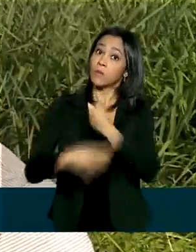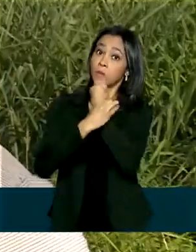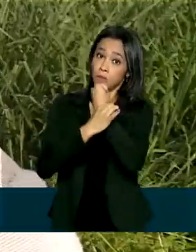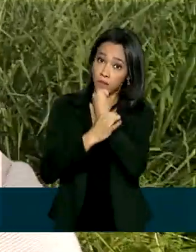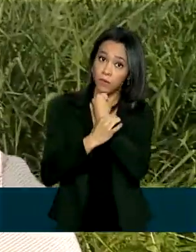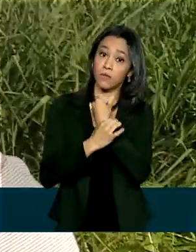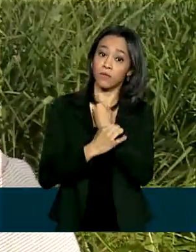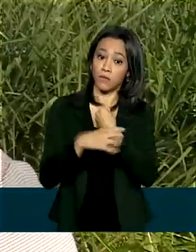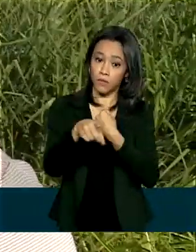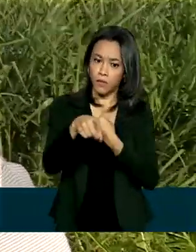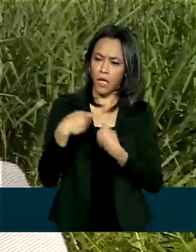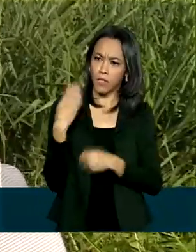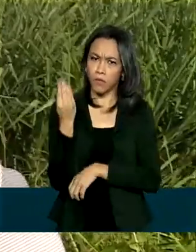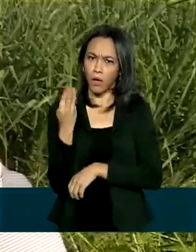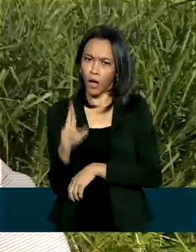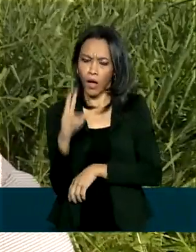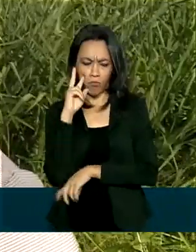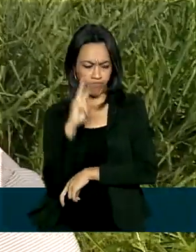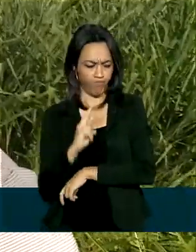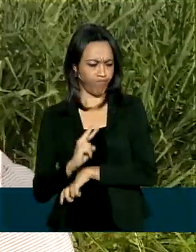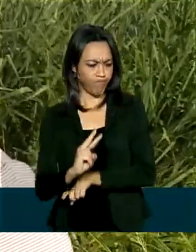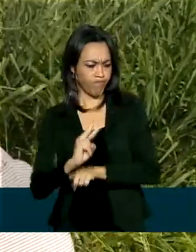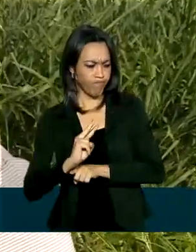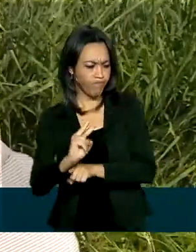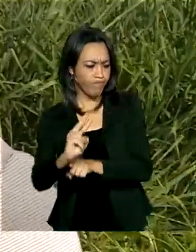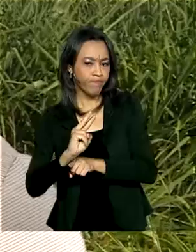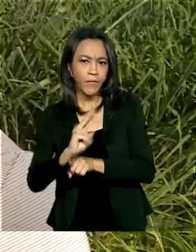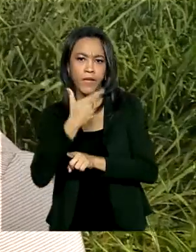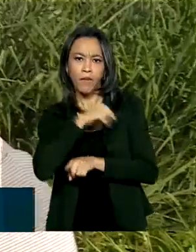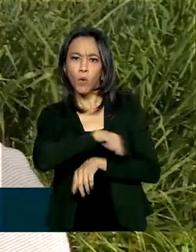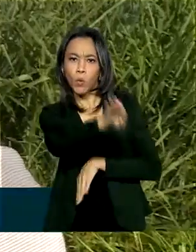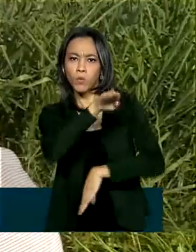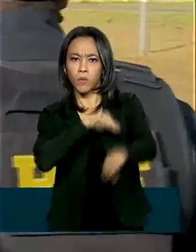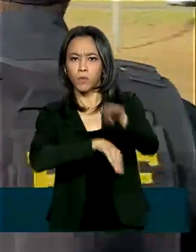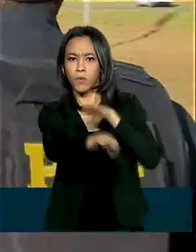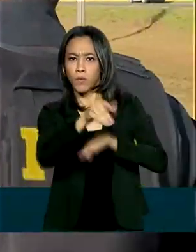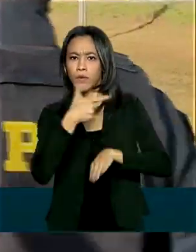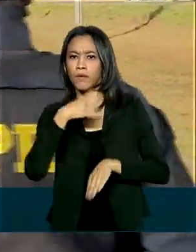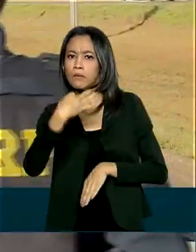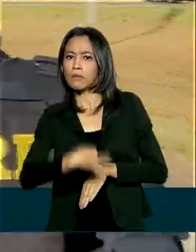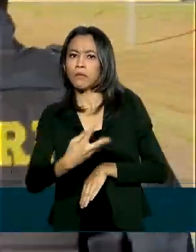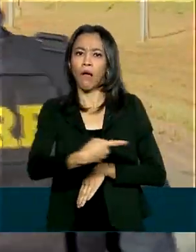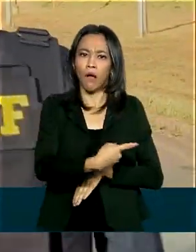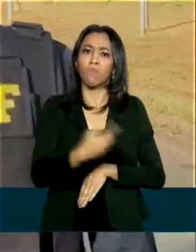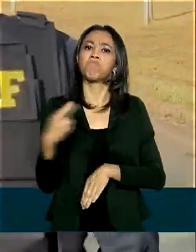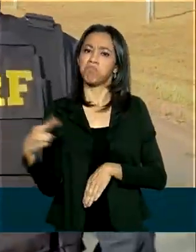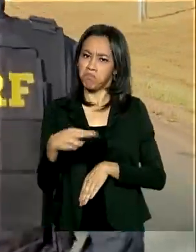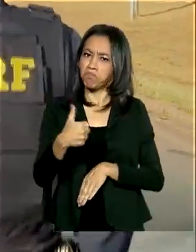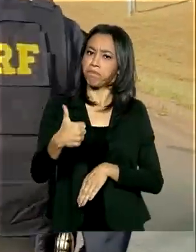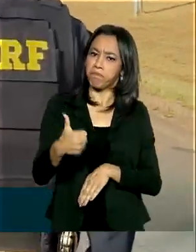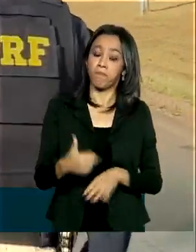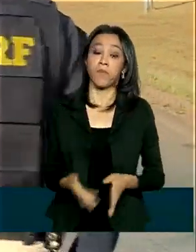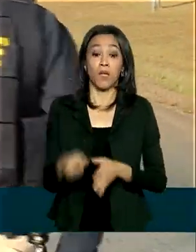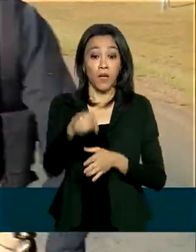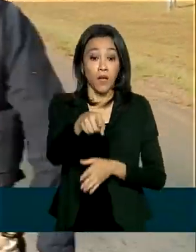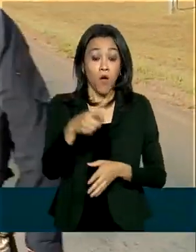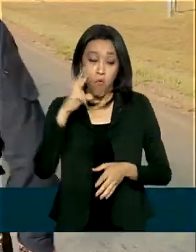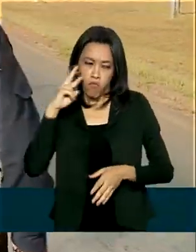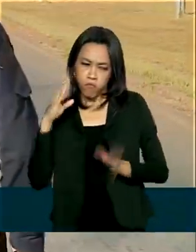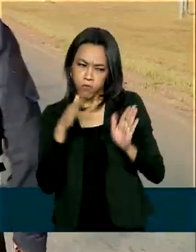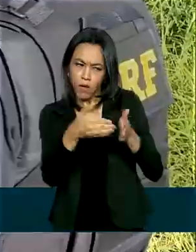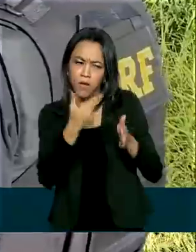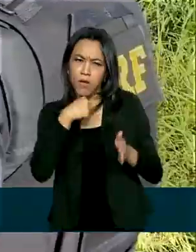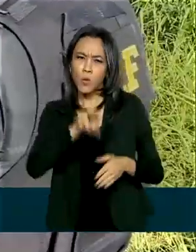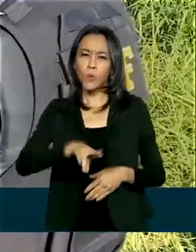na BR sempre abordando, vê quem está certo e quem está errado. O foco da fiscalização está em quem usa o